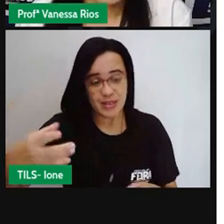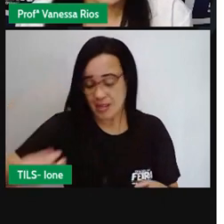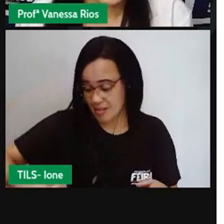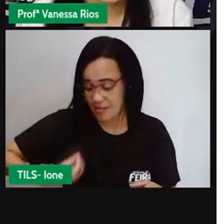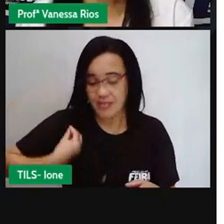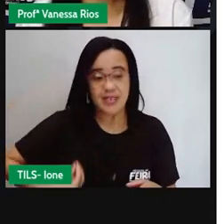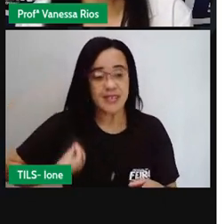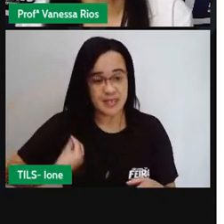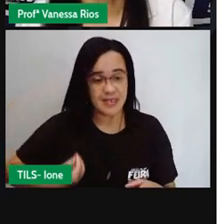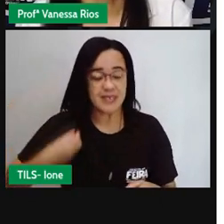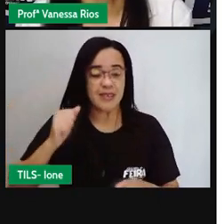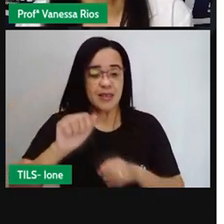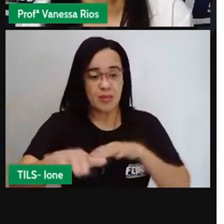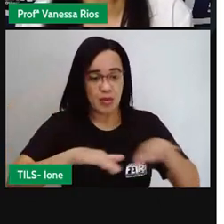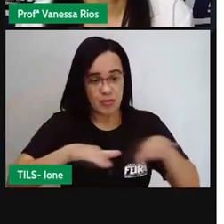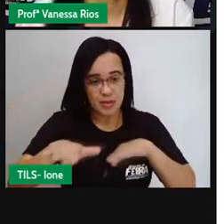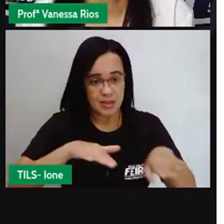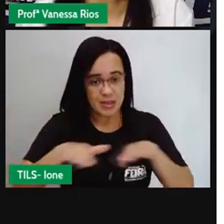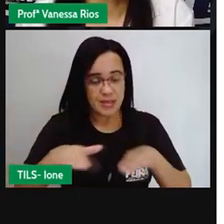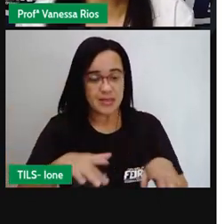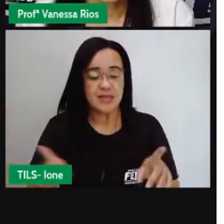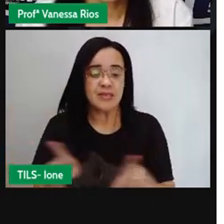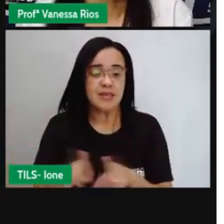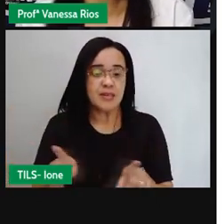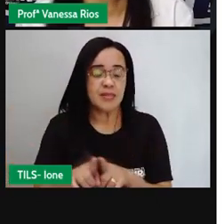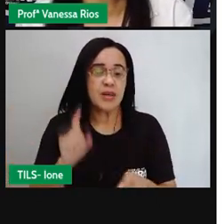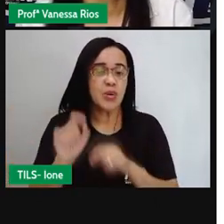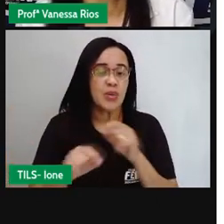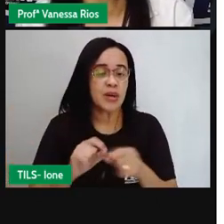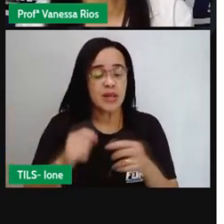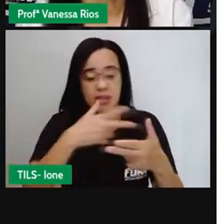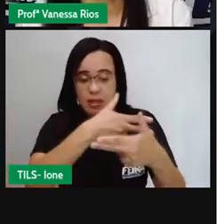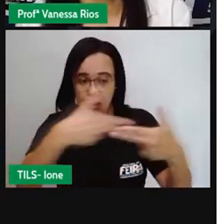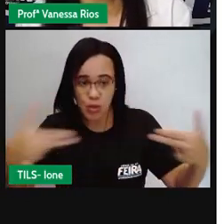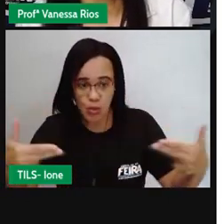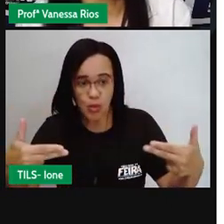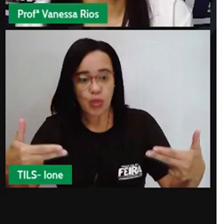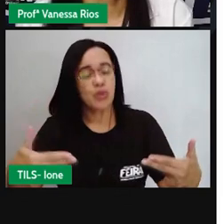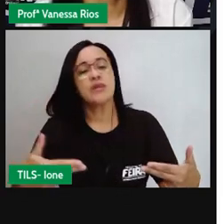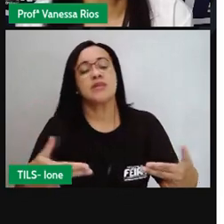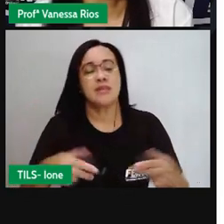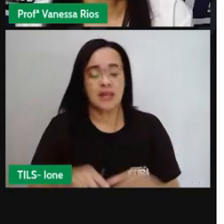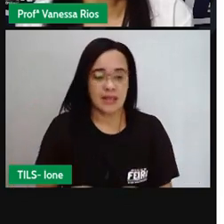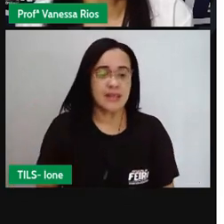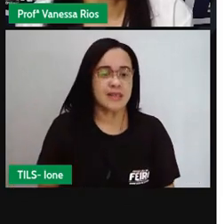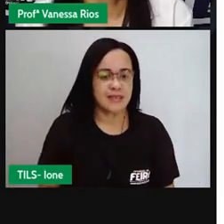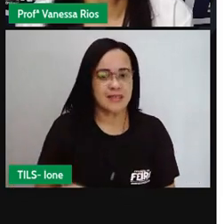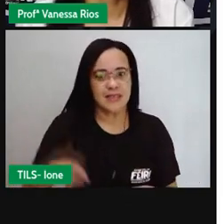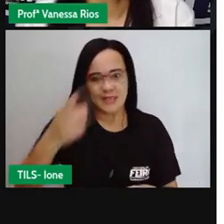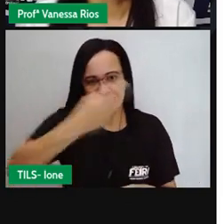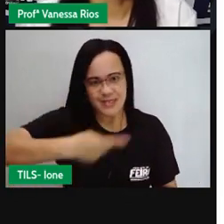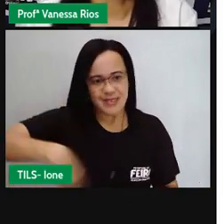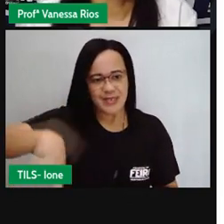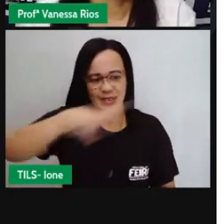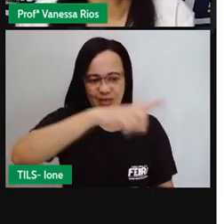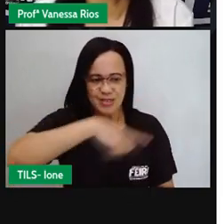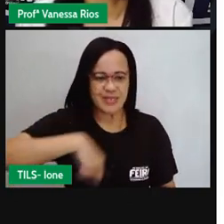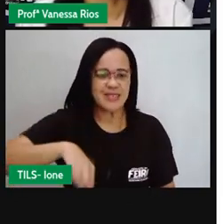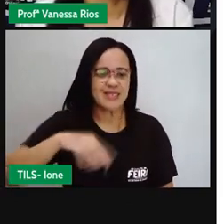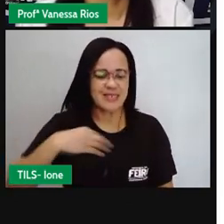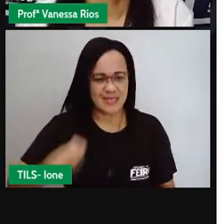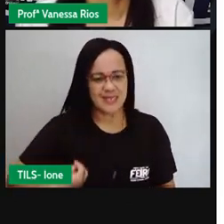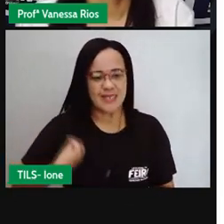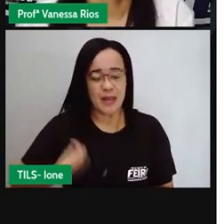movimentação diária, mas também nos objetos e as coisas que estão à nossa volta. Observando principalmente que a